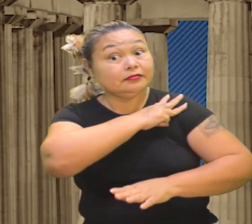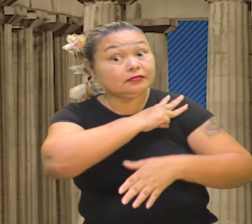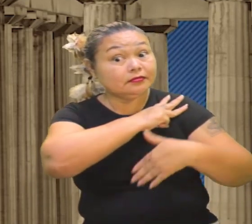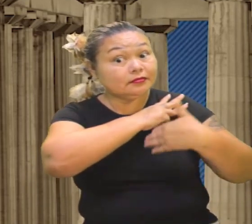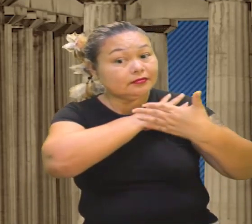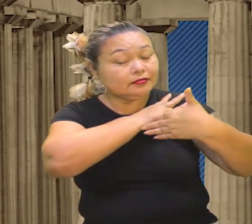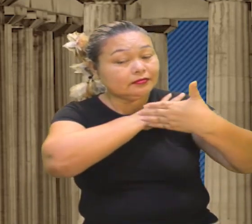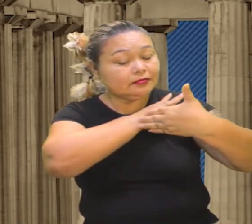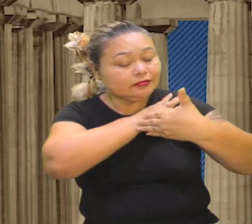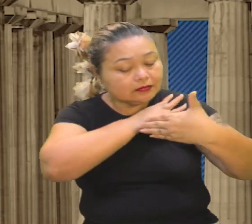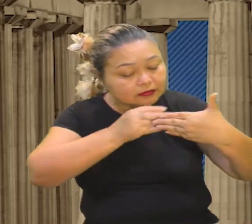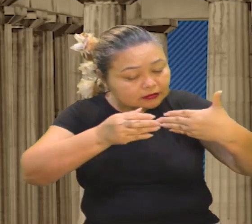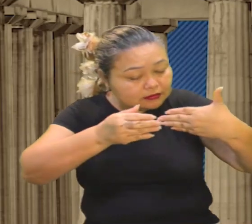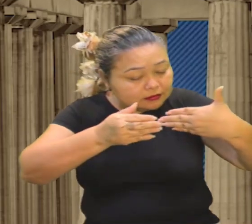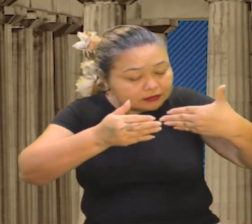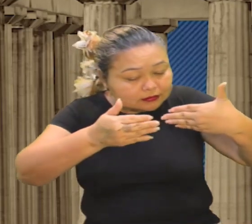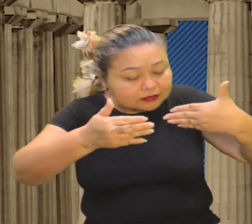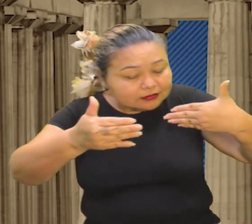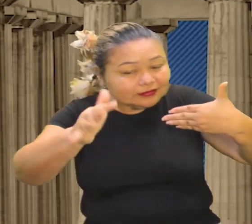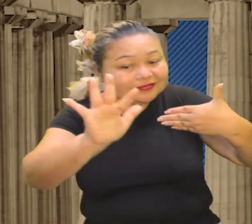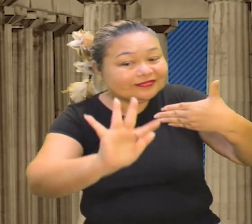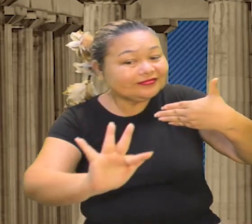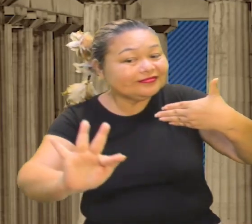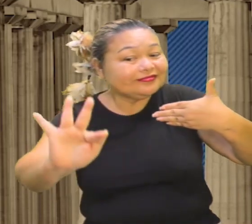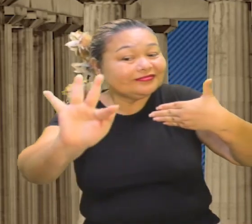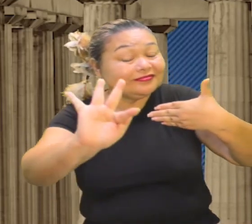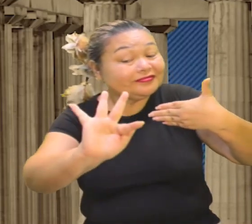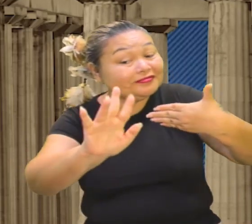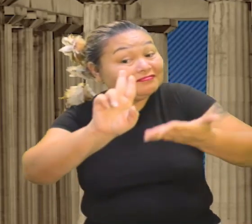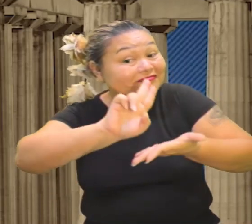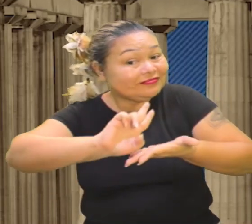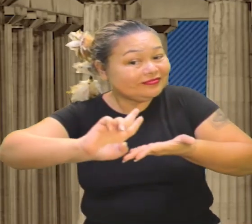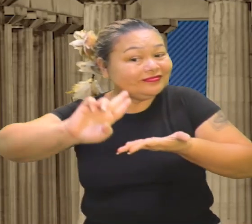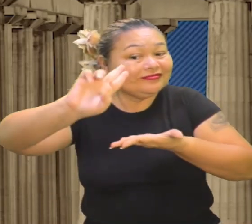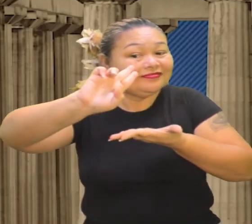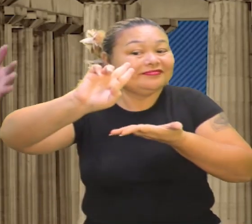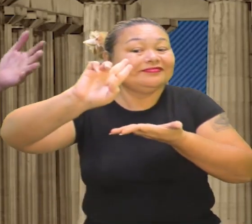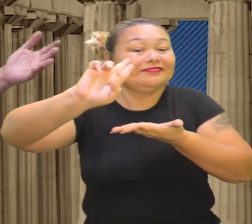pouco estão na porta da faculdade ou universidade,